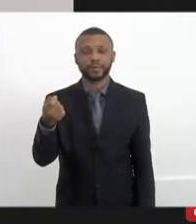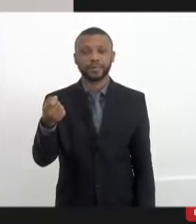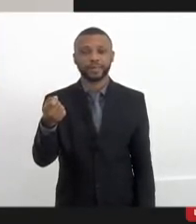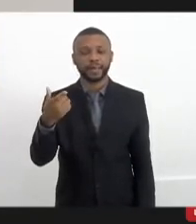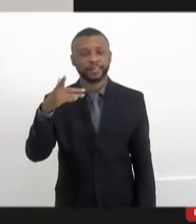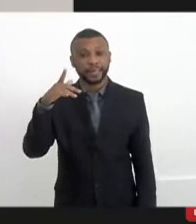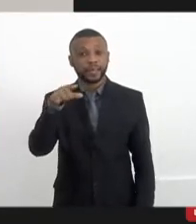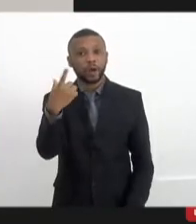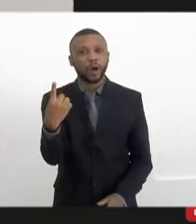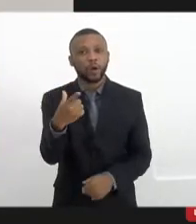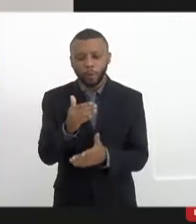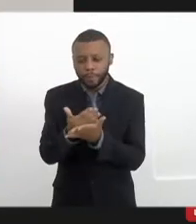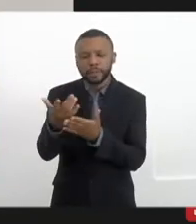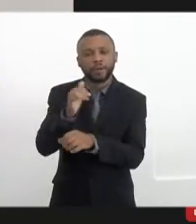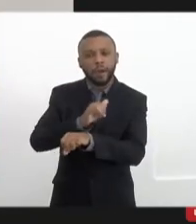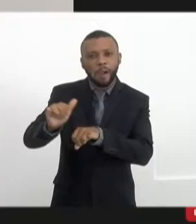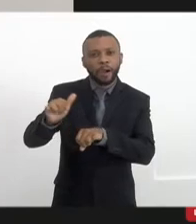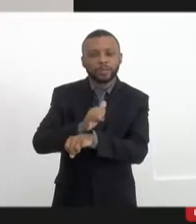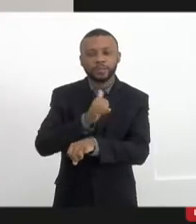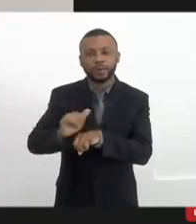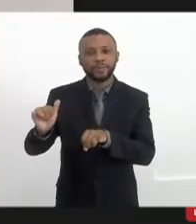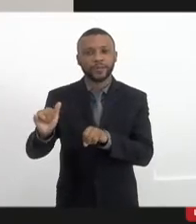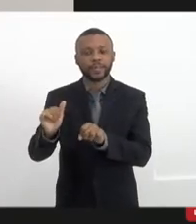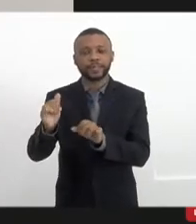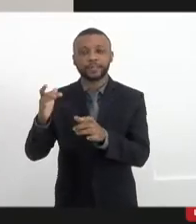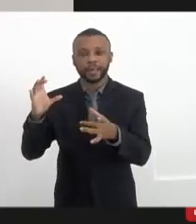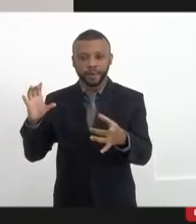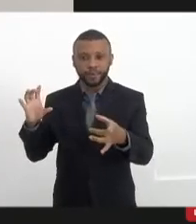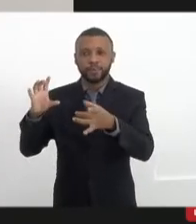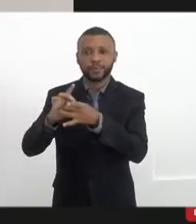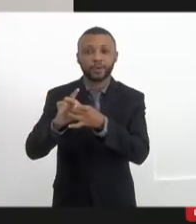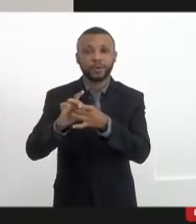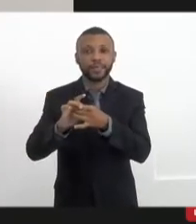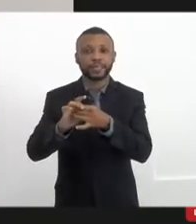estratégia, a gente percebeu que a gente não conseguiria